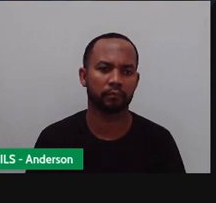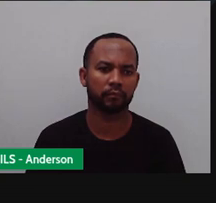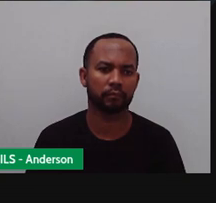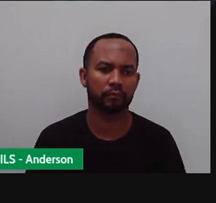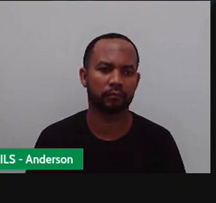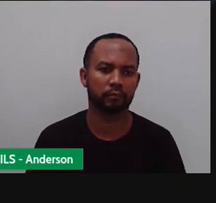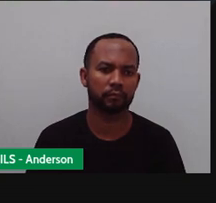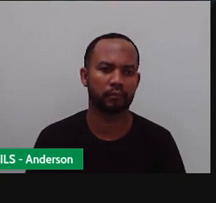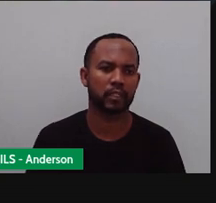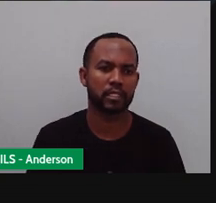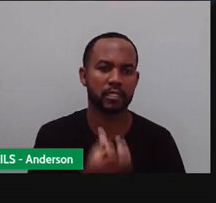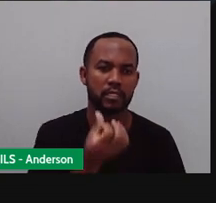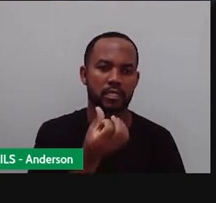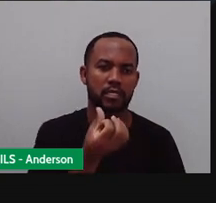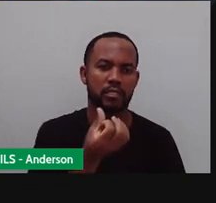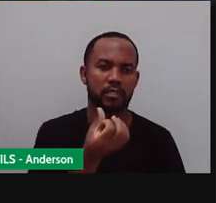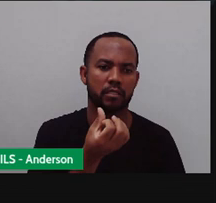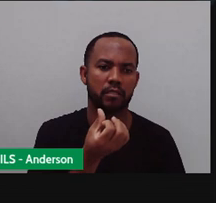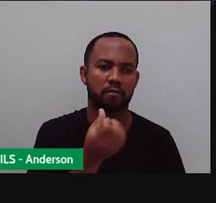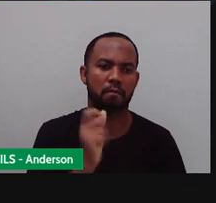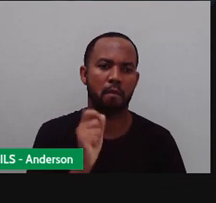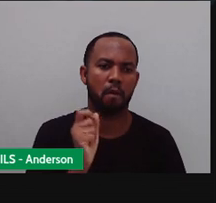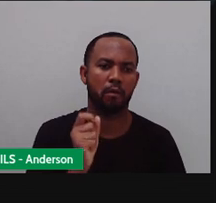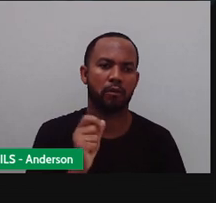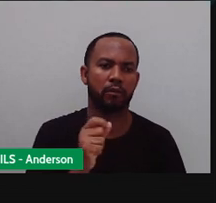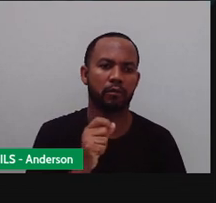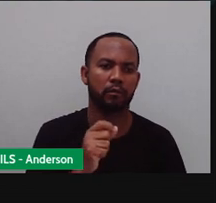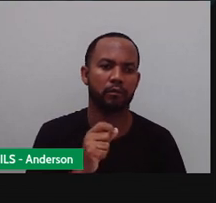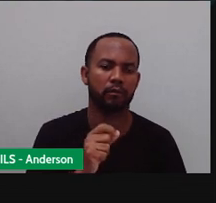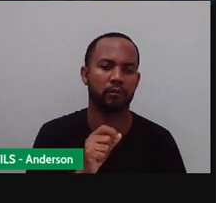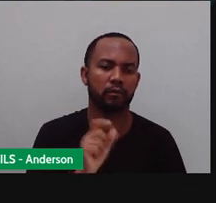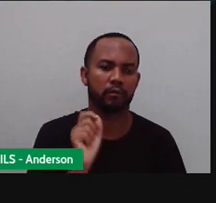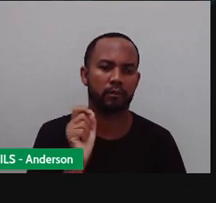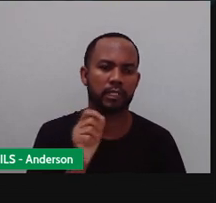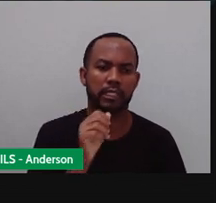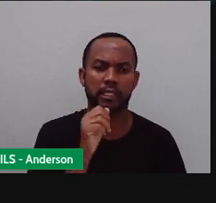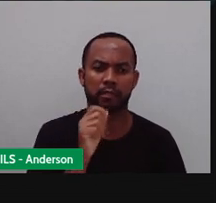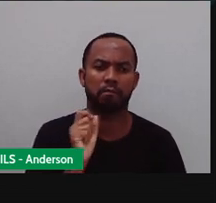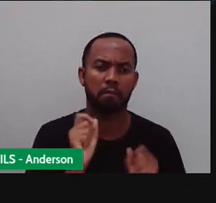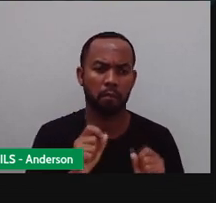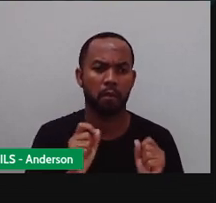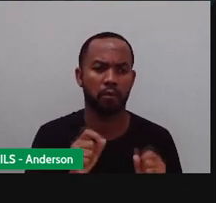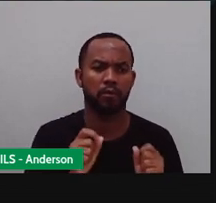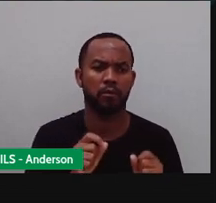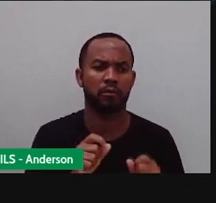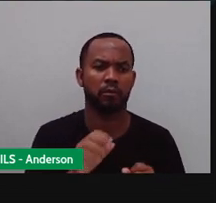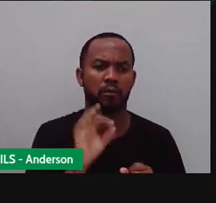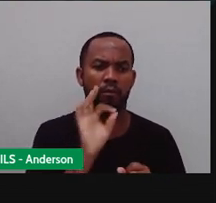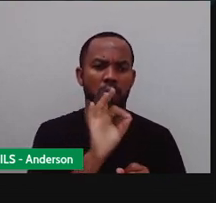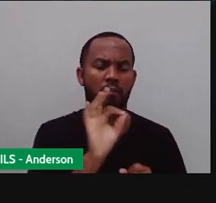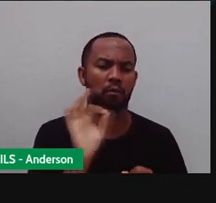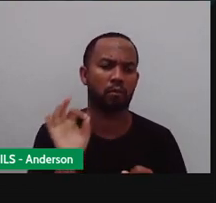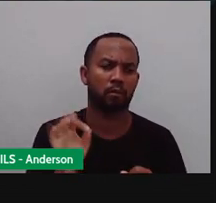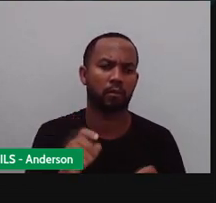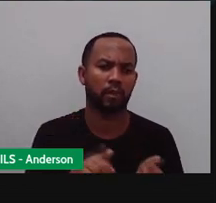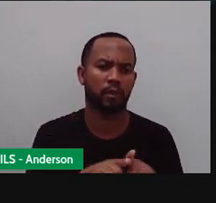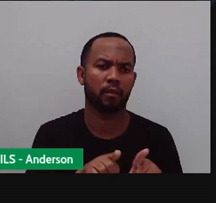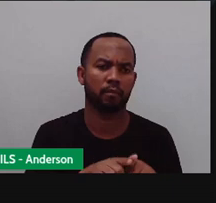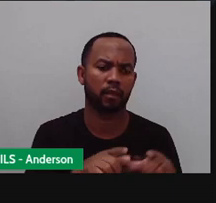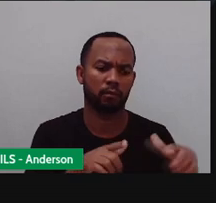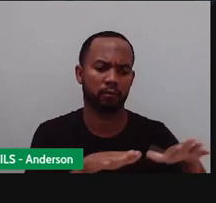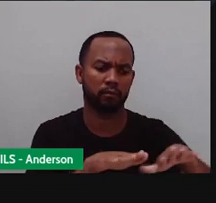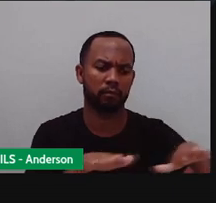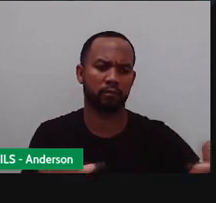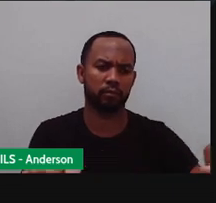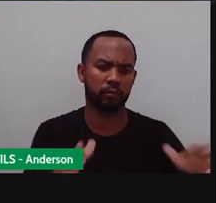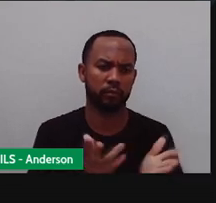cinco, seis. Aí eu posso colocar, pra eu estar mostrando aqui no vídeo, mas vocês podem fazer o seguinte. Podem colocar na mesa.